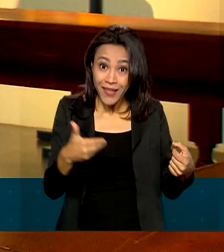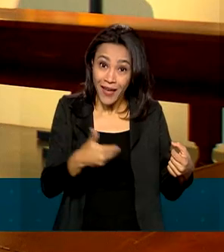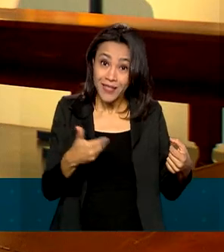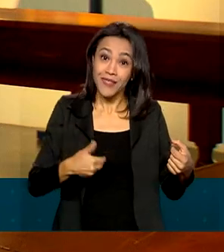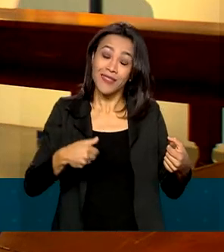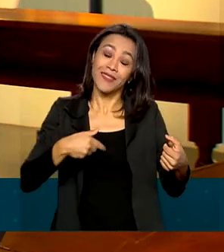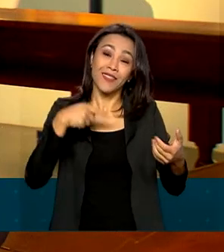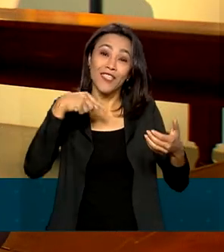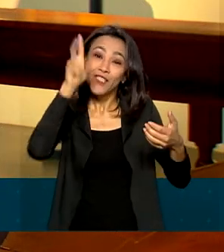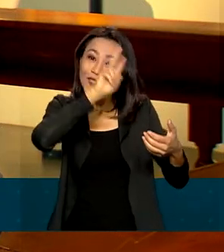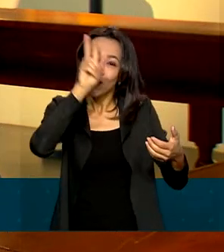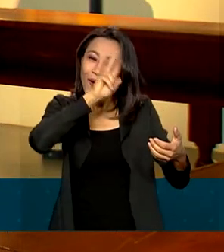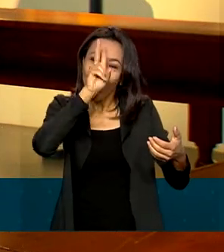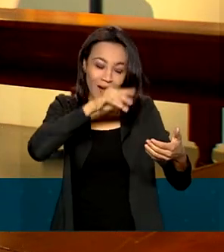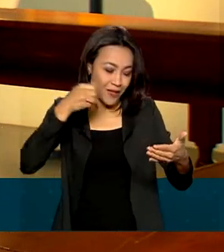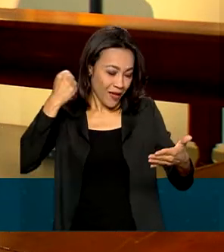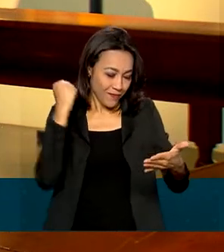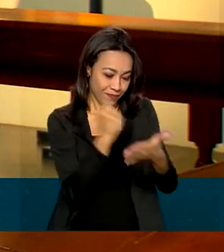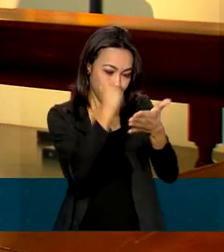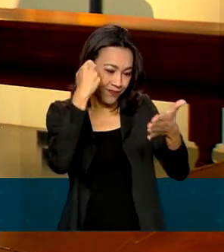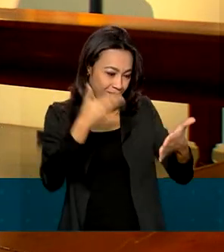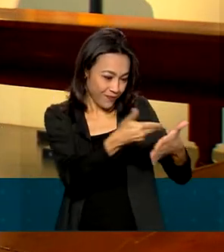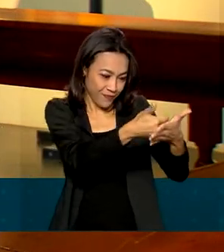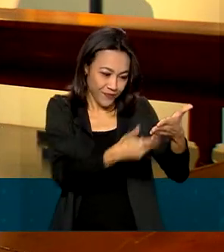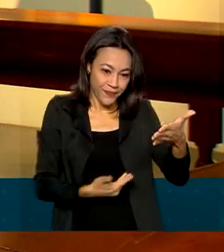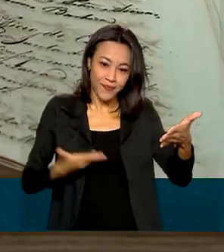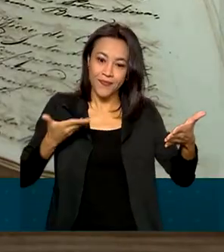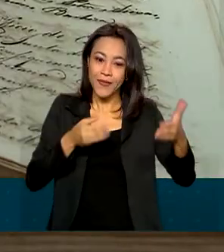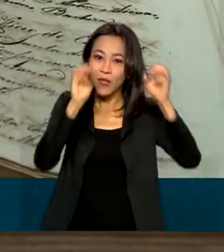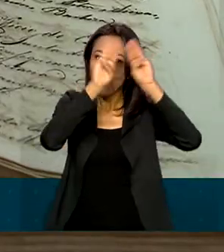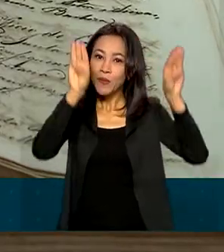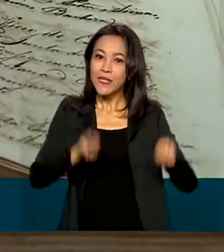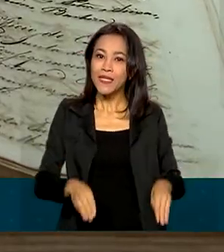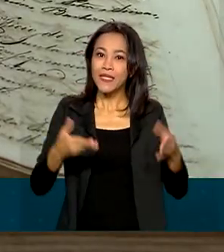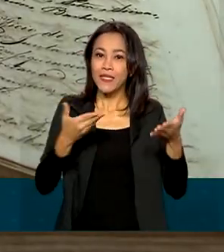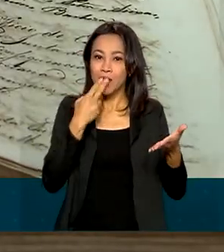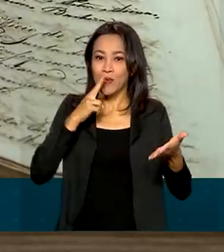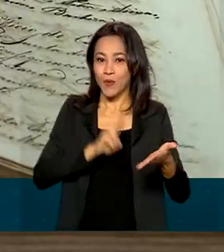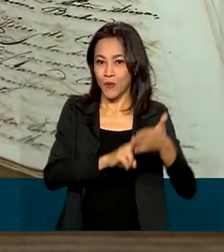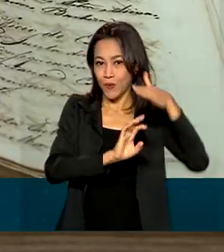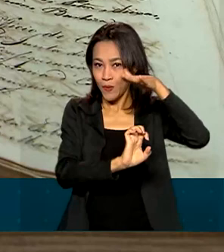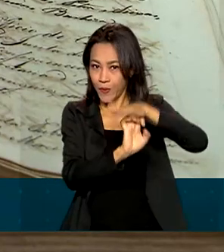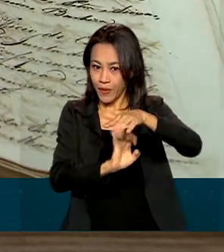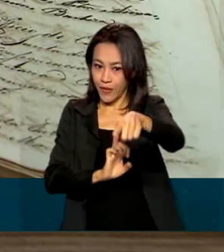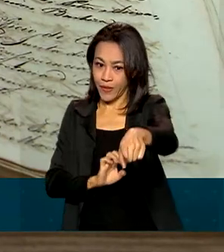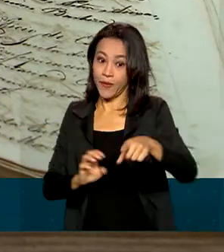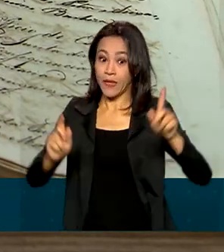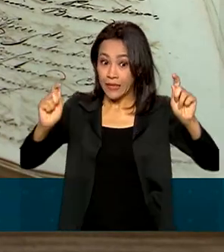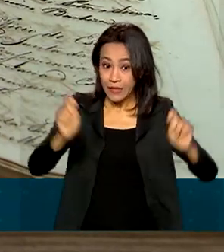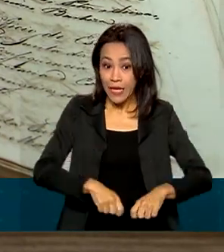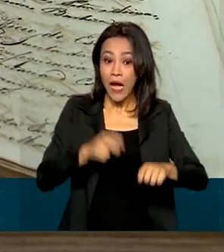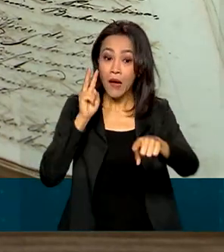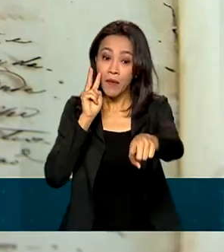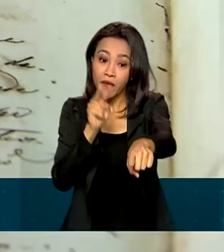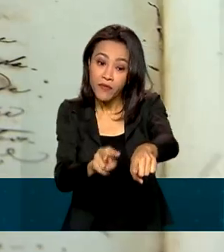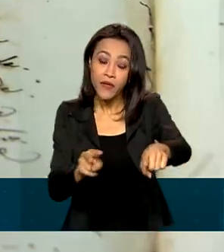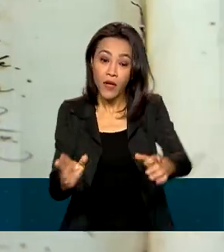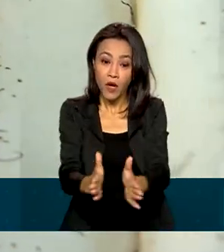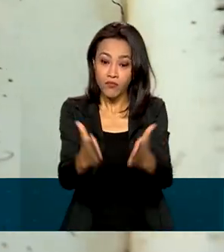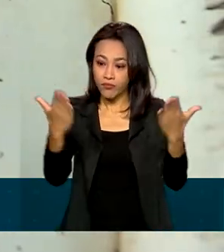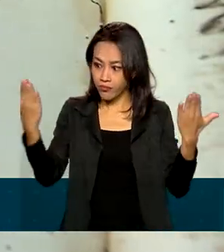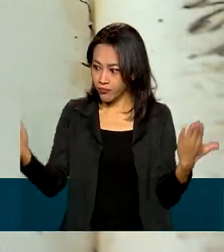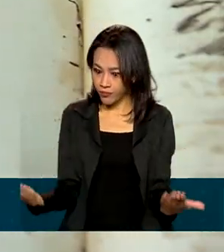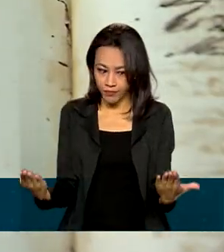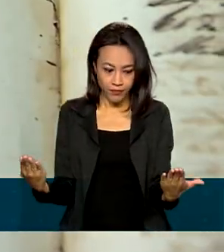independência se cruzam nesta exposição aqui no museu. Na exposição do Bicentenário é possível ver o Códice Bahia, um